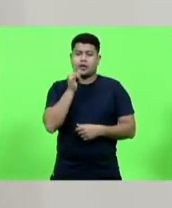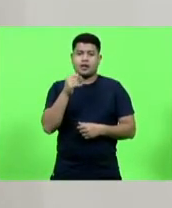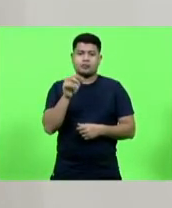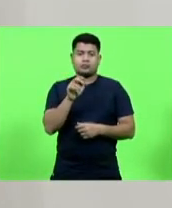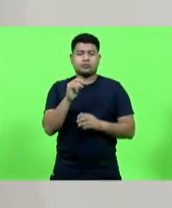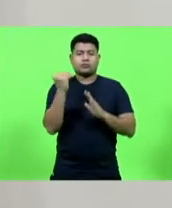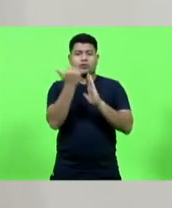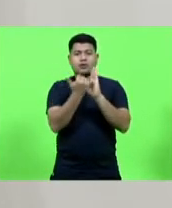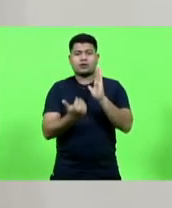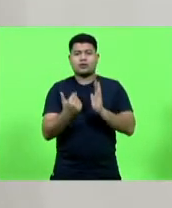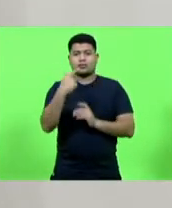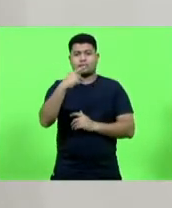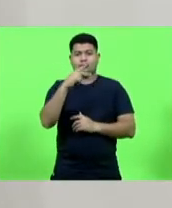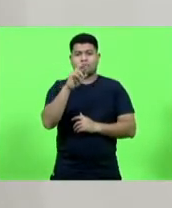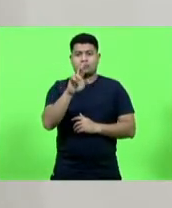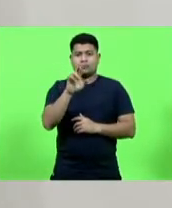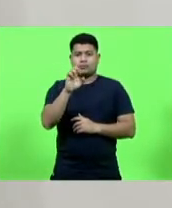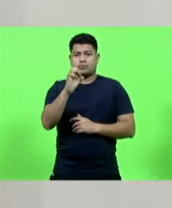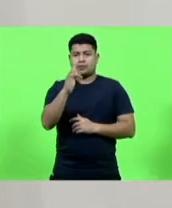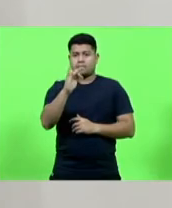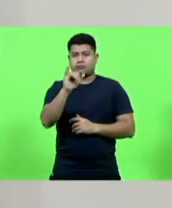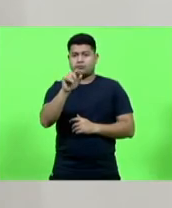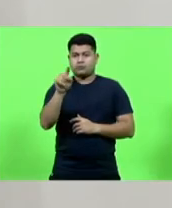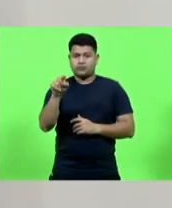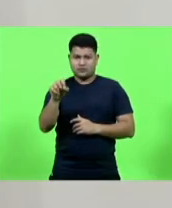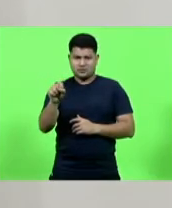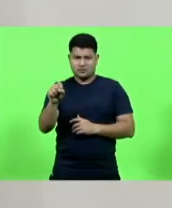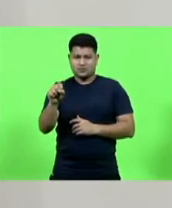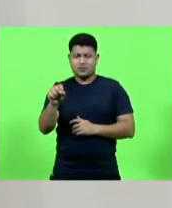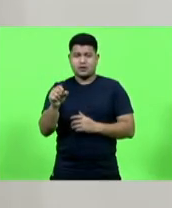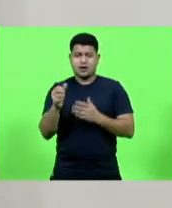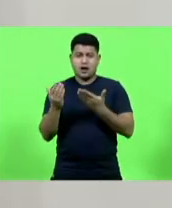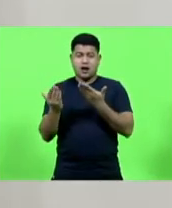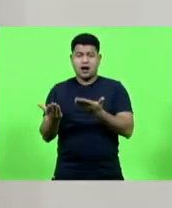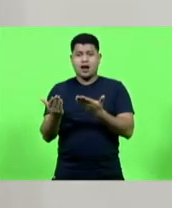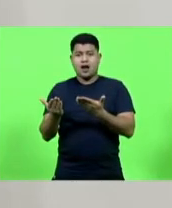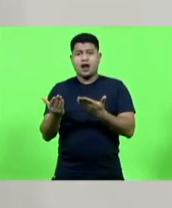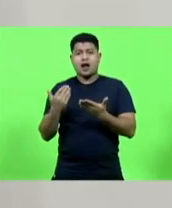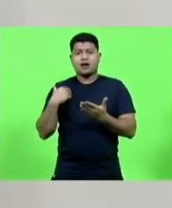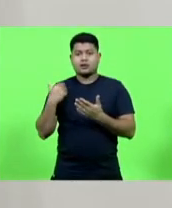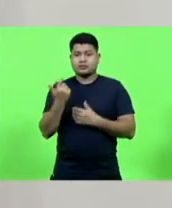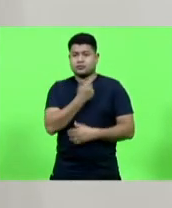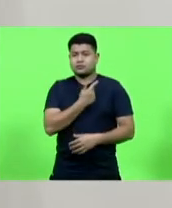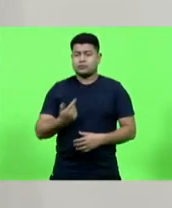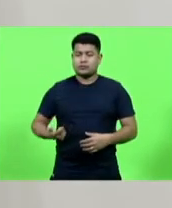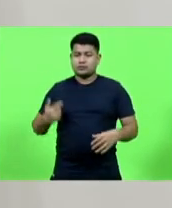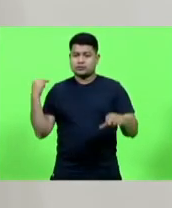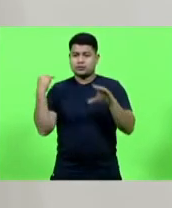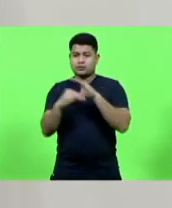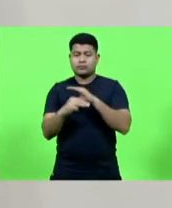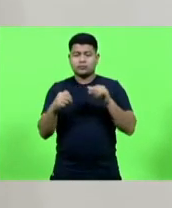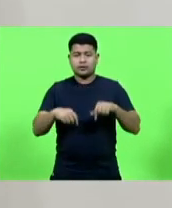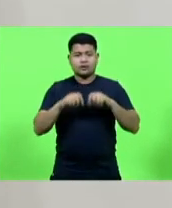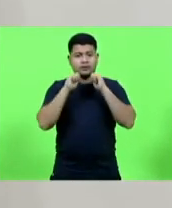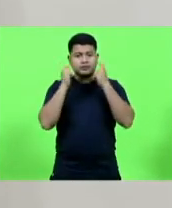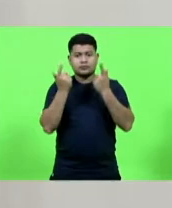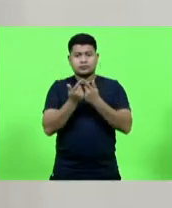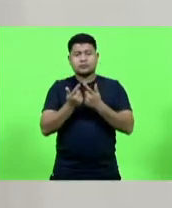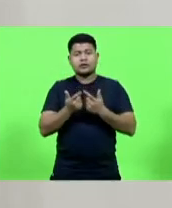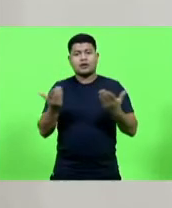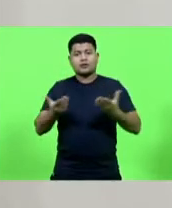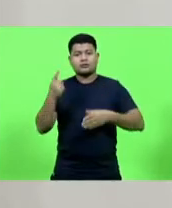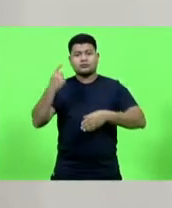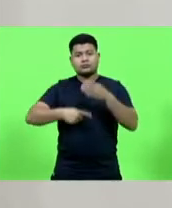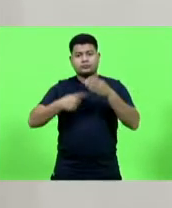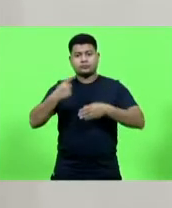governo encaminhou um projeto, esse passou pela Comissão de Constituição e Justiça, e eu estudando